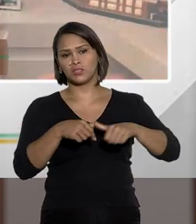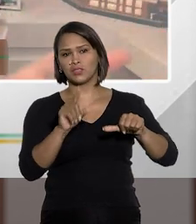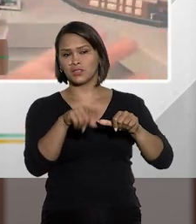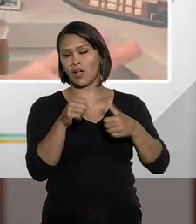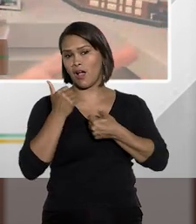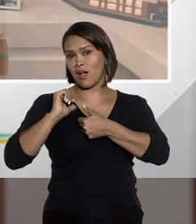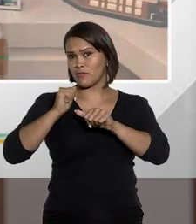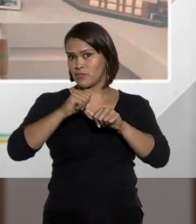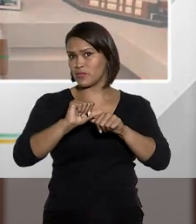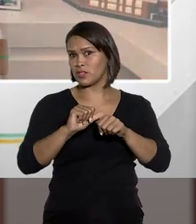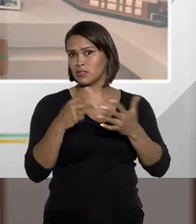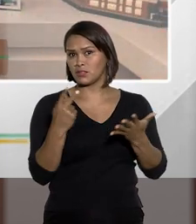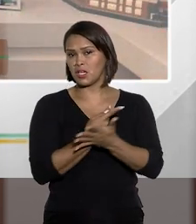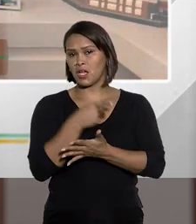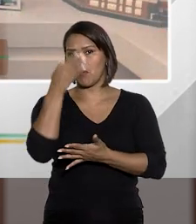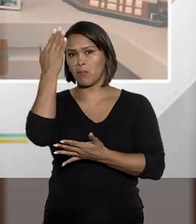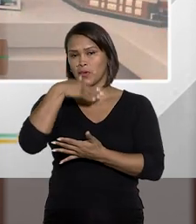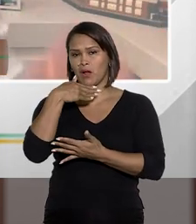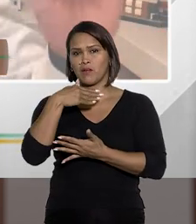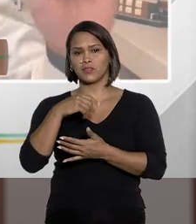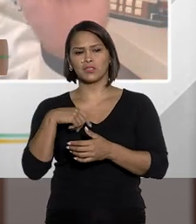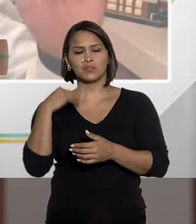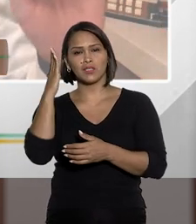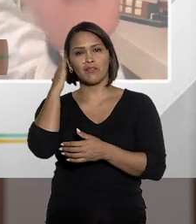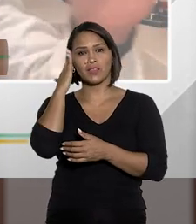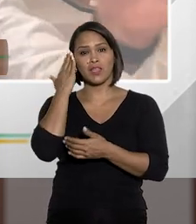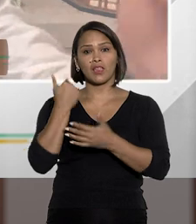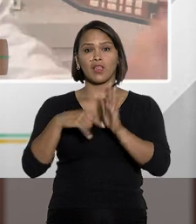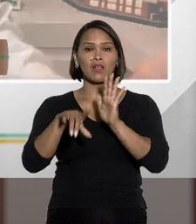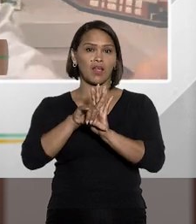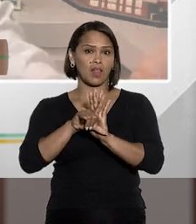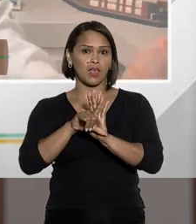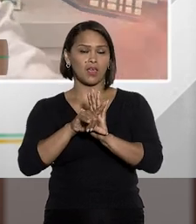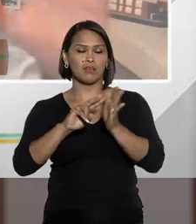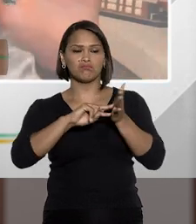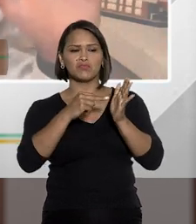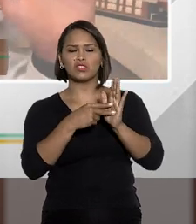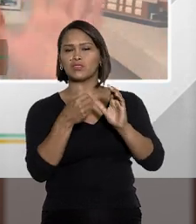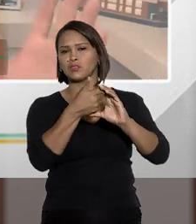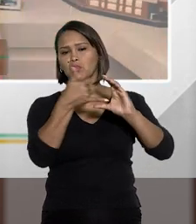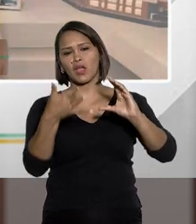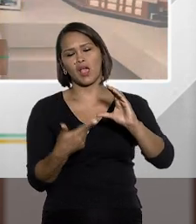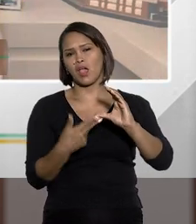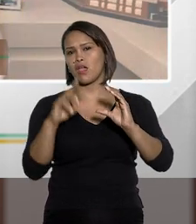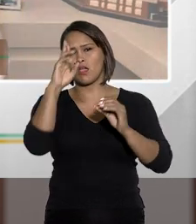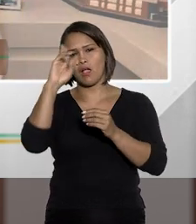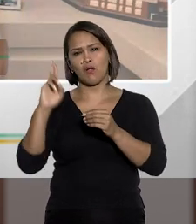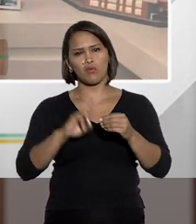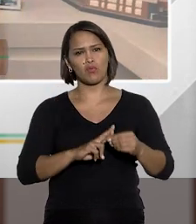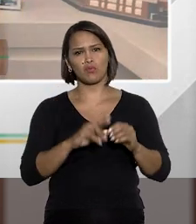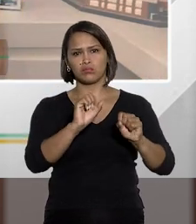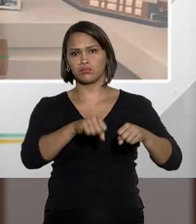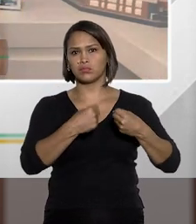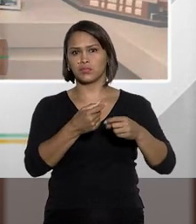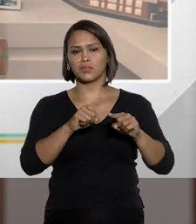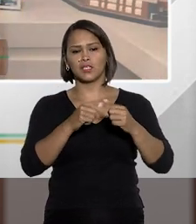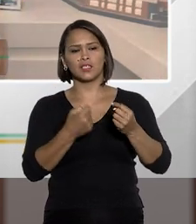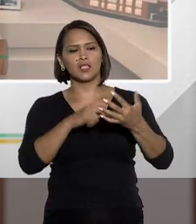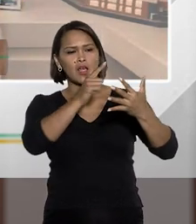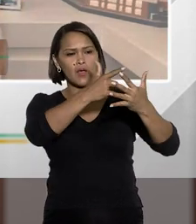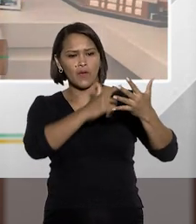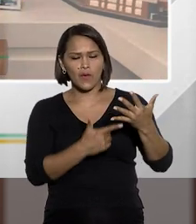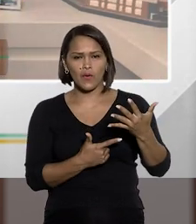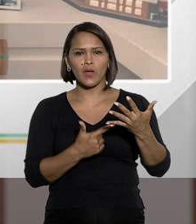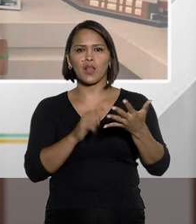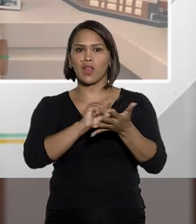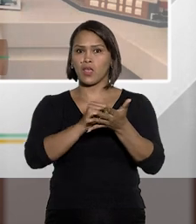estava avaliando fatos, eu estava interpretando a lei. Isso não caracteriza abuso de autoridade. Então,